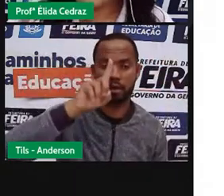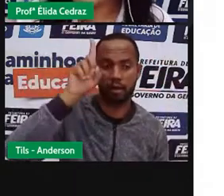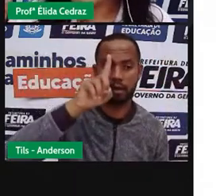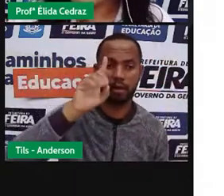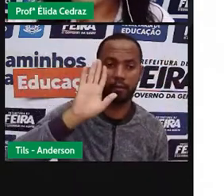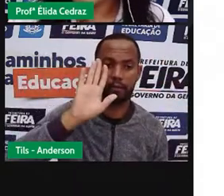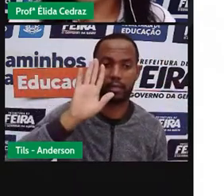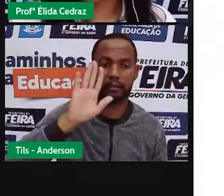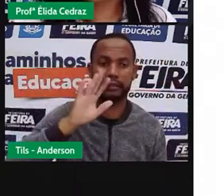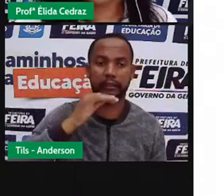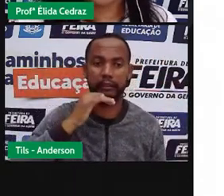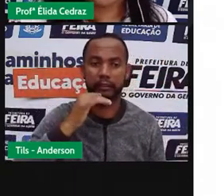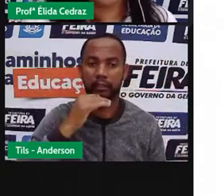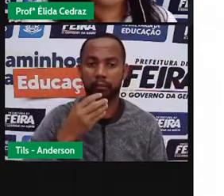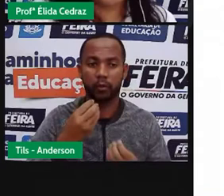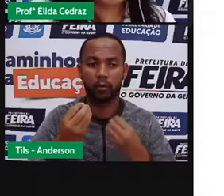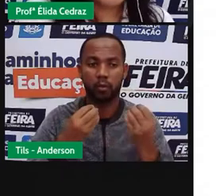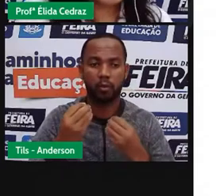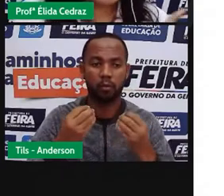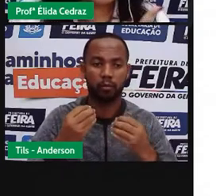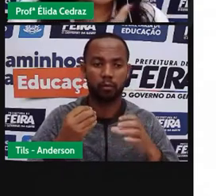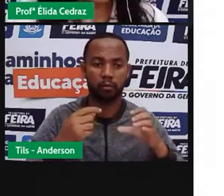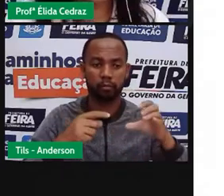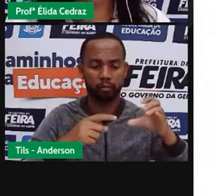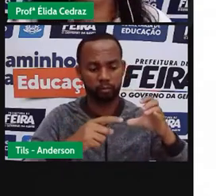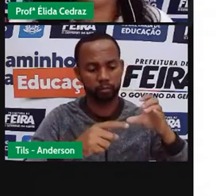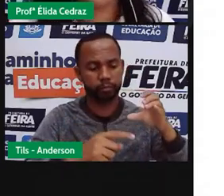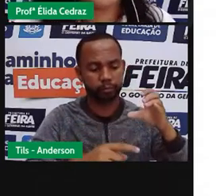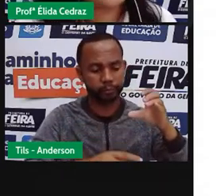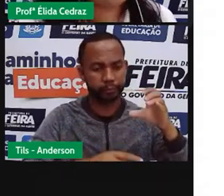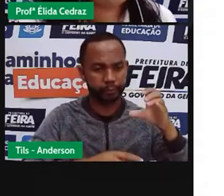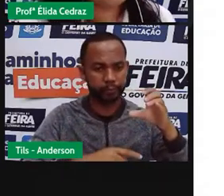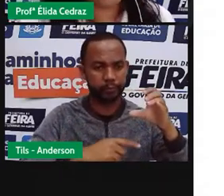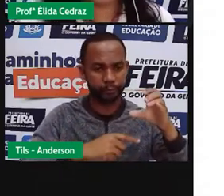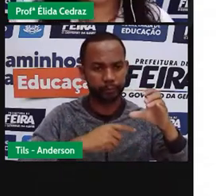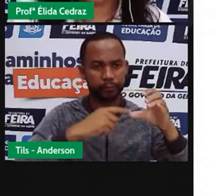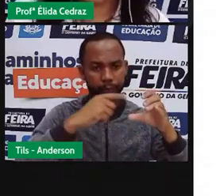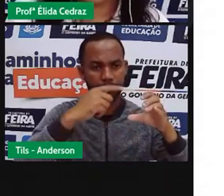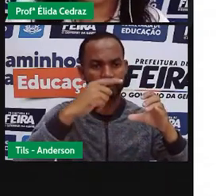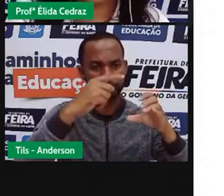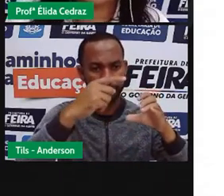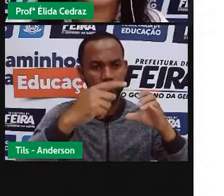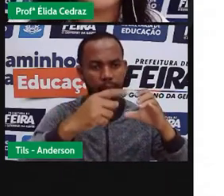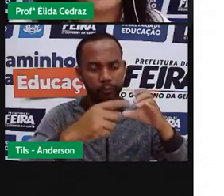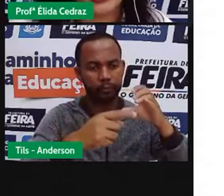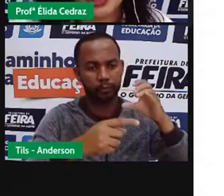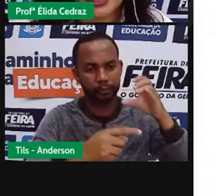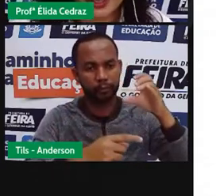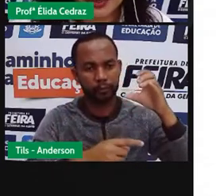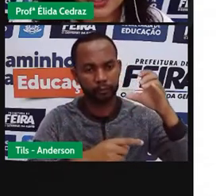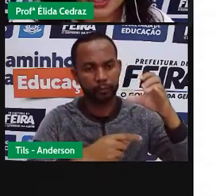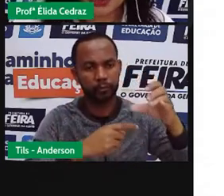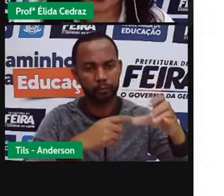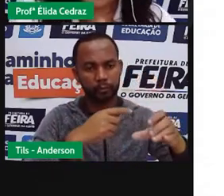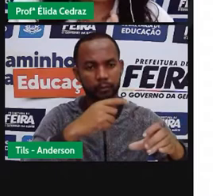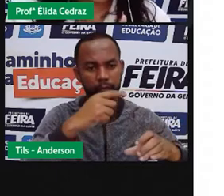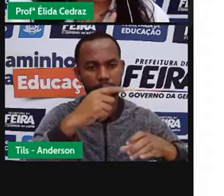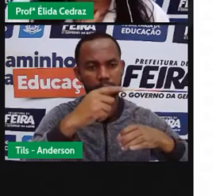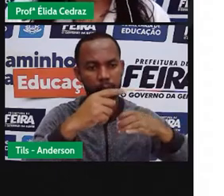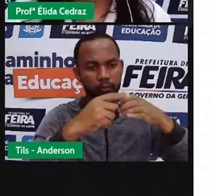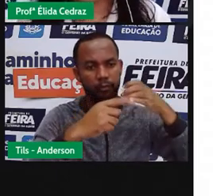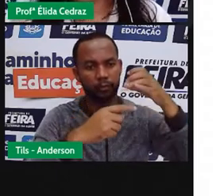eles circulam, fazem um caminho em volta do Sol. O Sol está lá no centro.